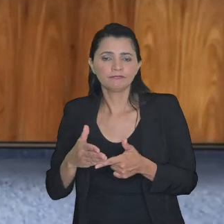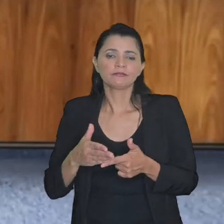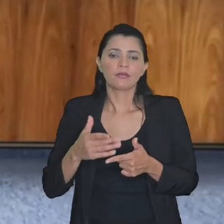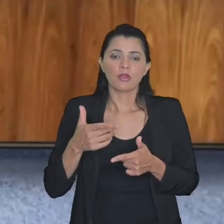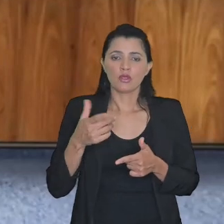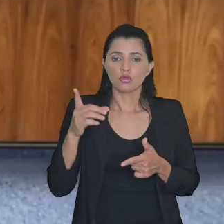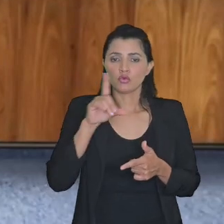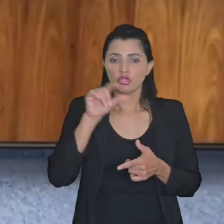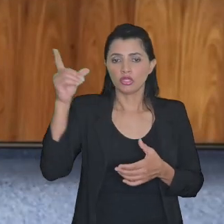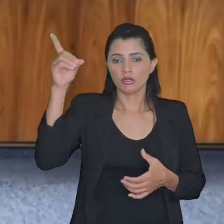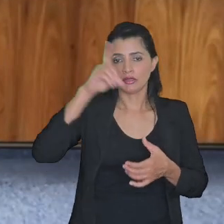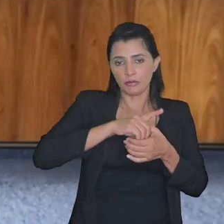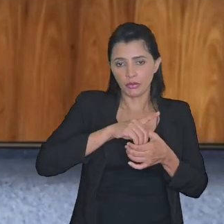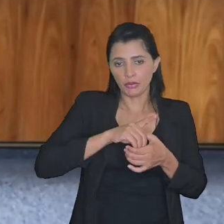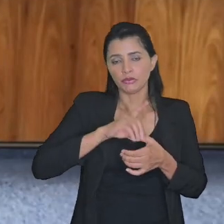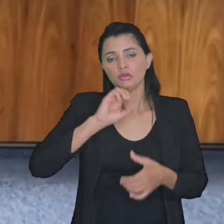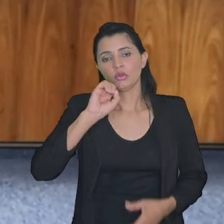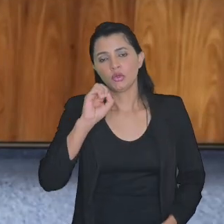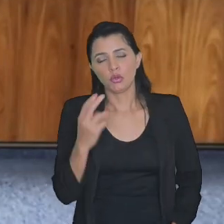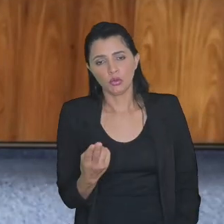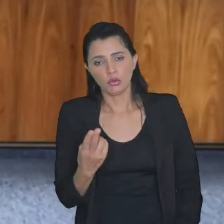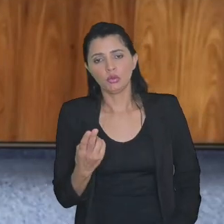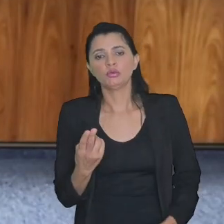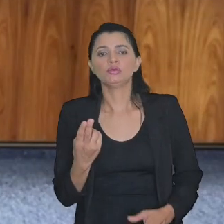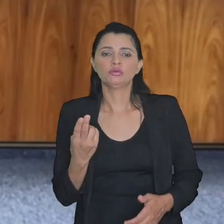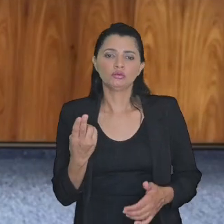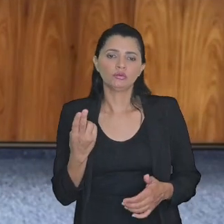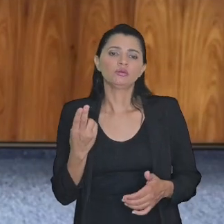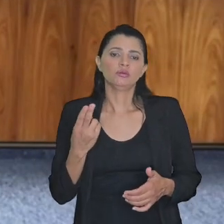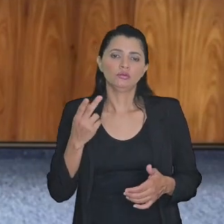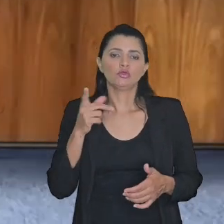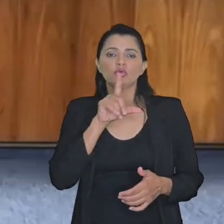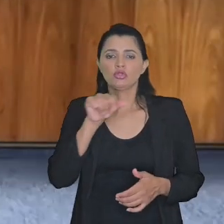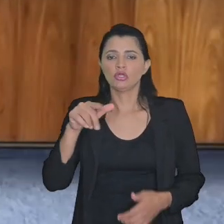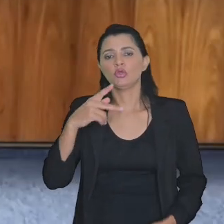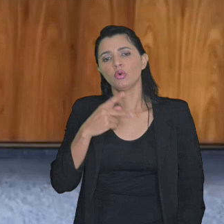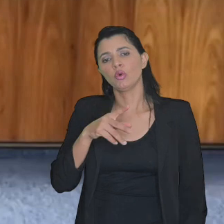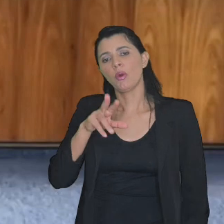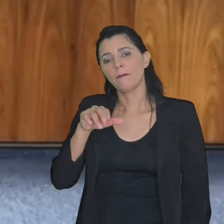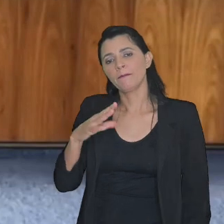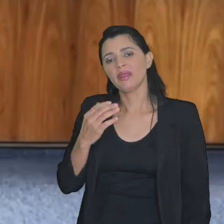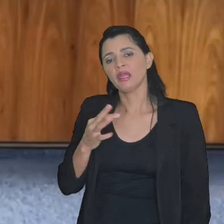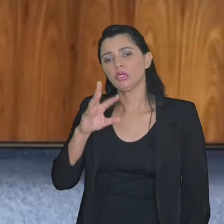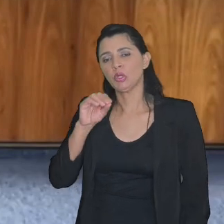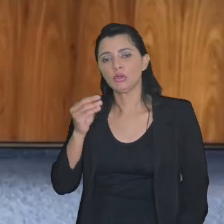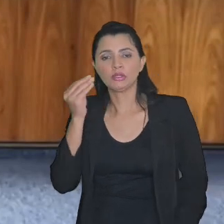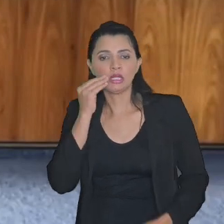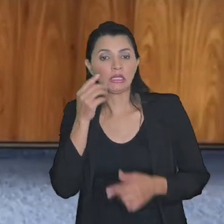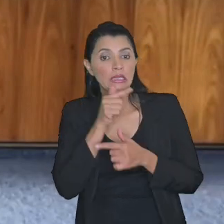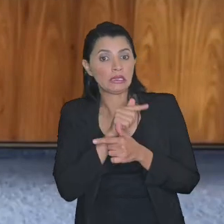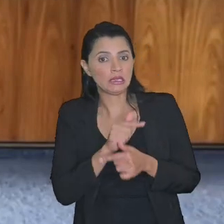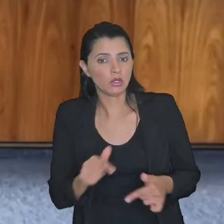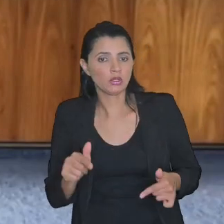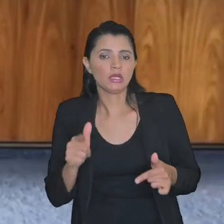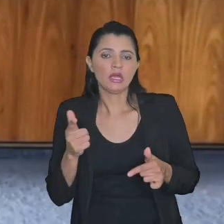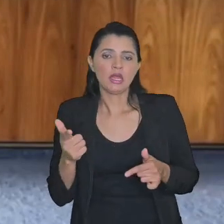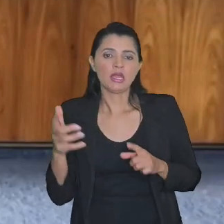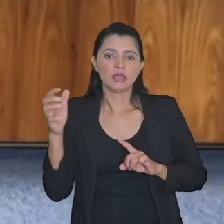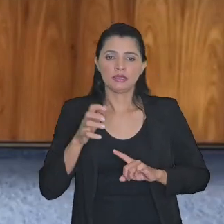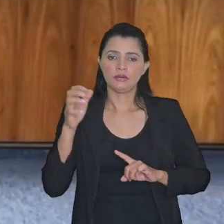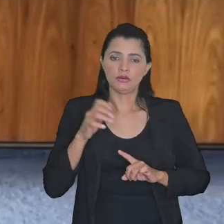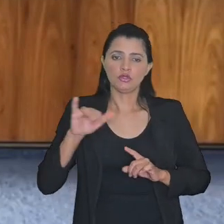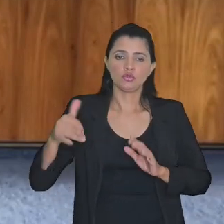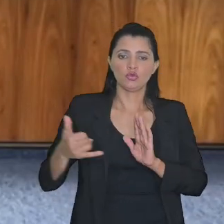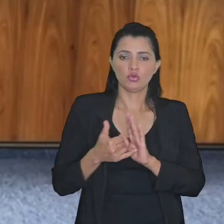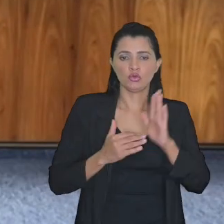na data do depósito ou da sessão do precatório então a gente neutraliza o o efeito